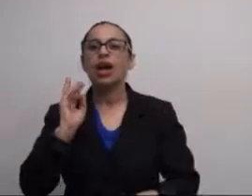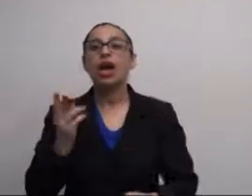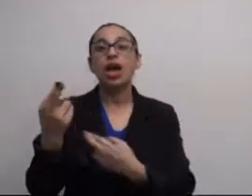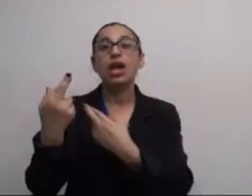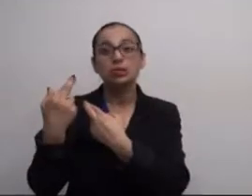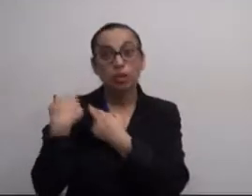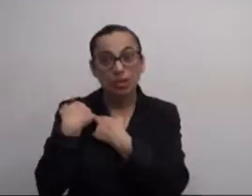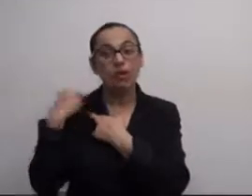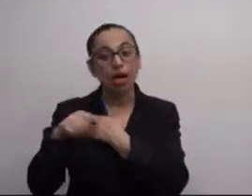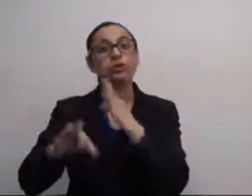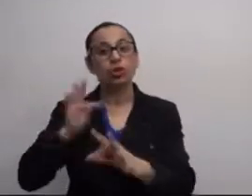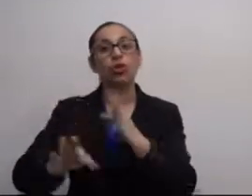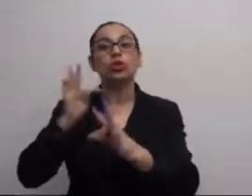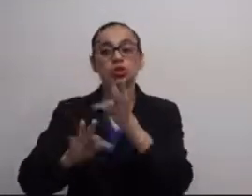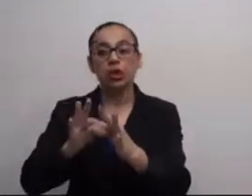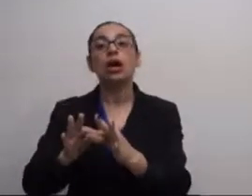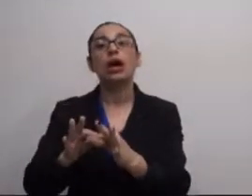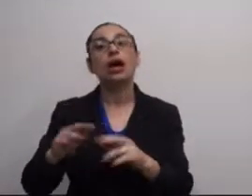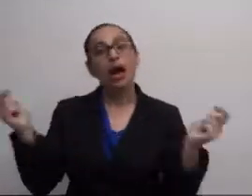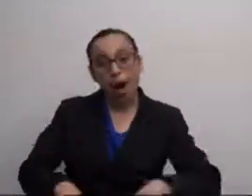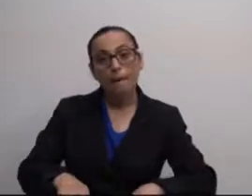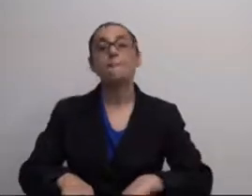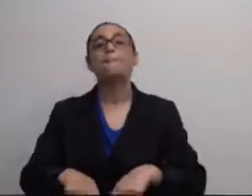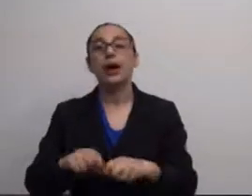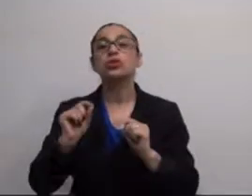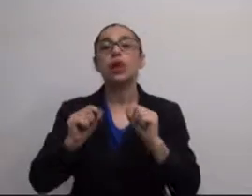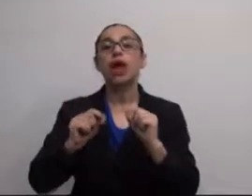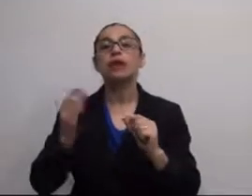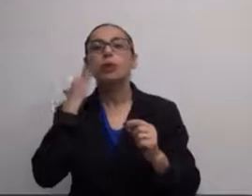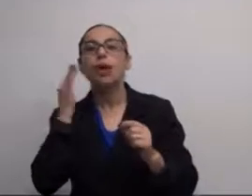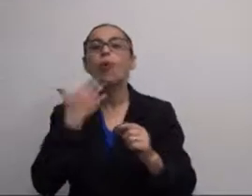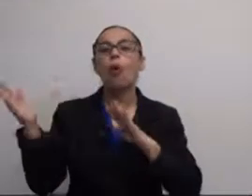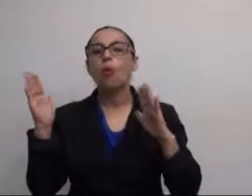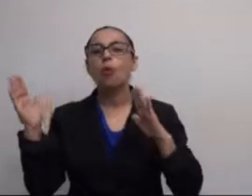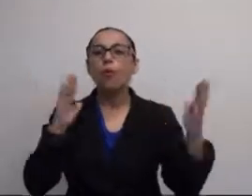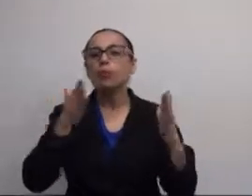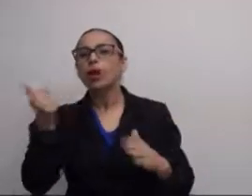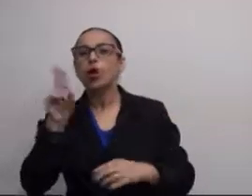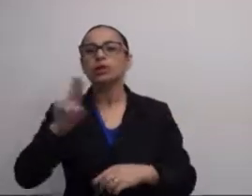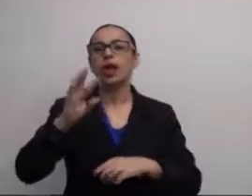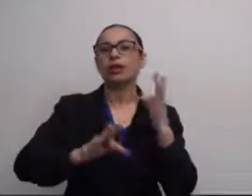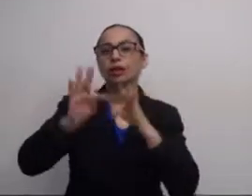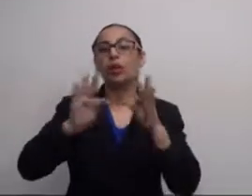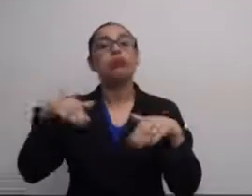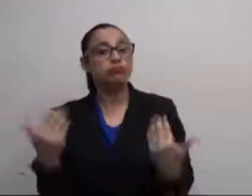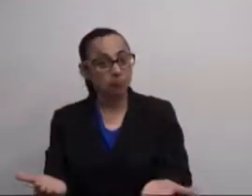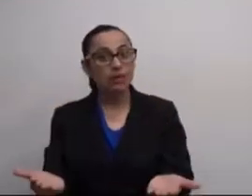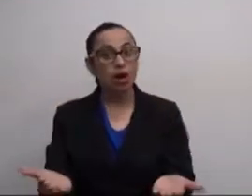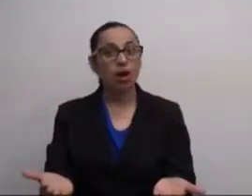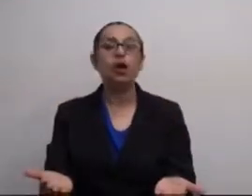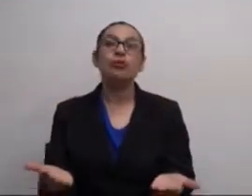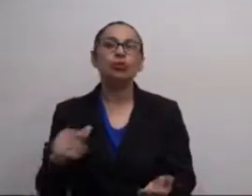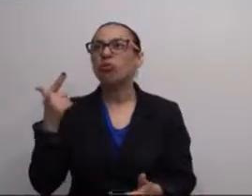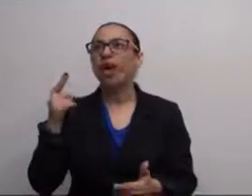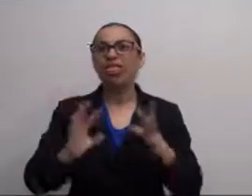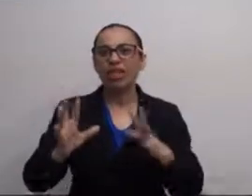confortáveis pra poder usar as tecnologias, responsáveis por essas tecnologias e capazes de discernir